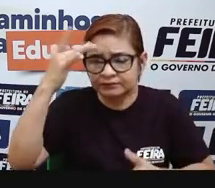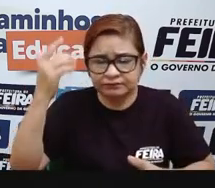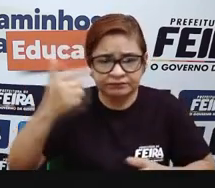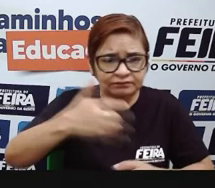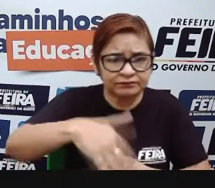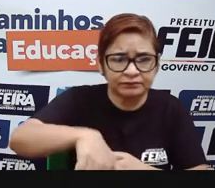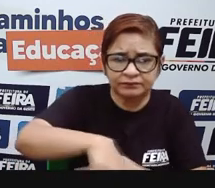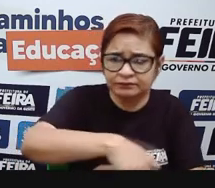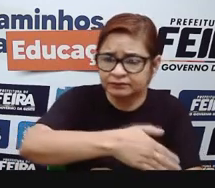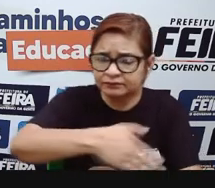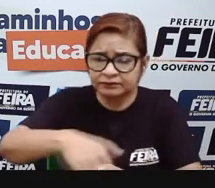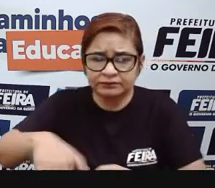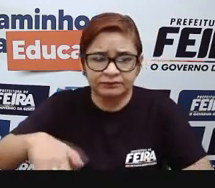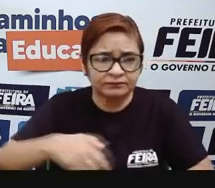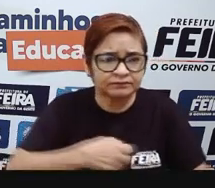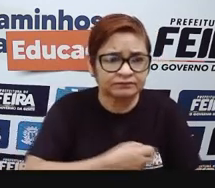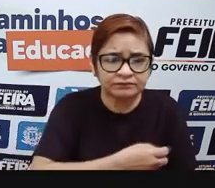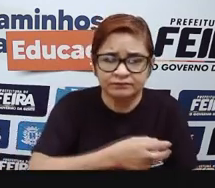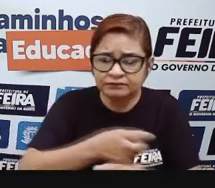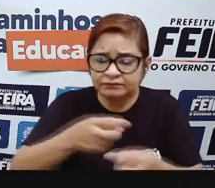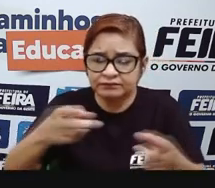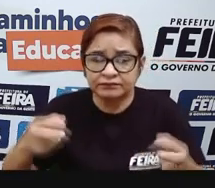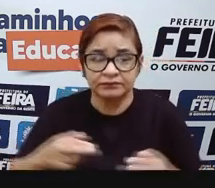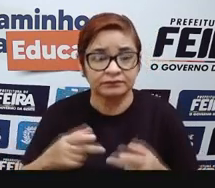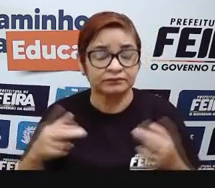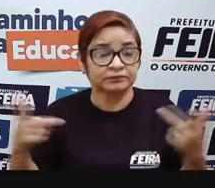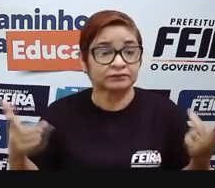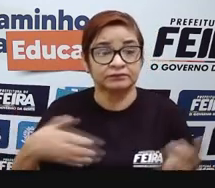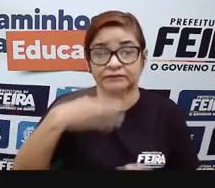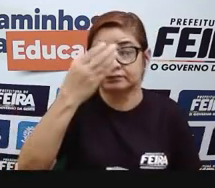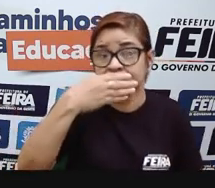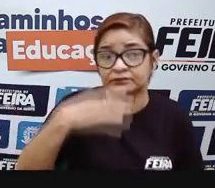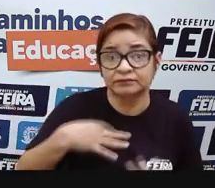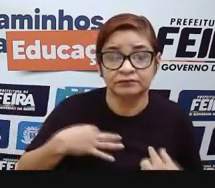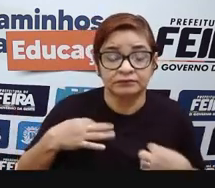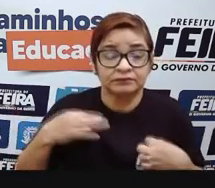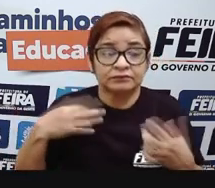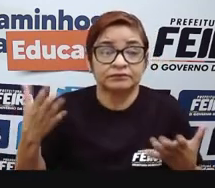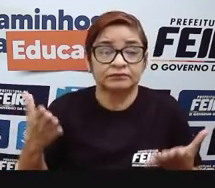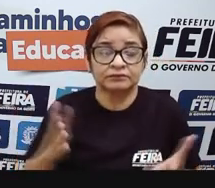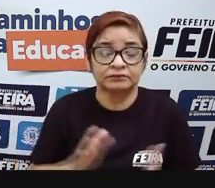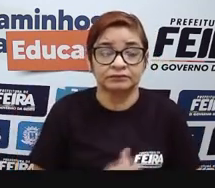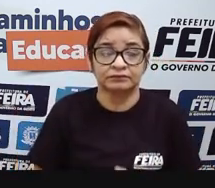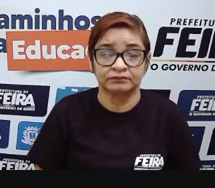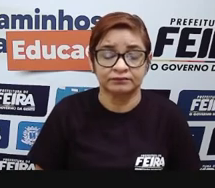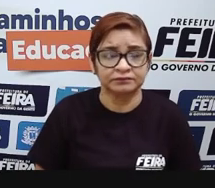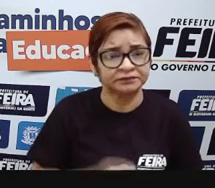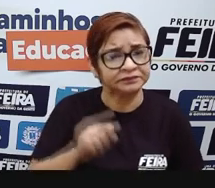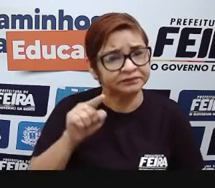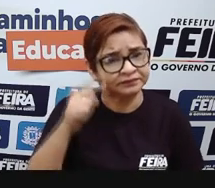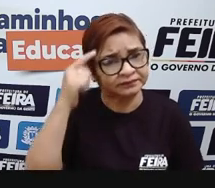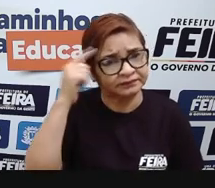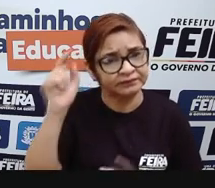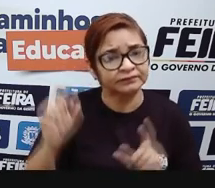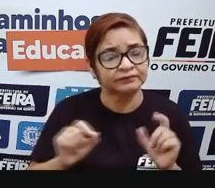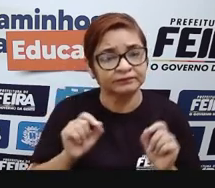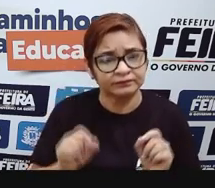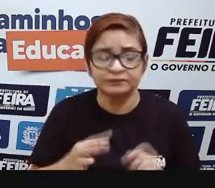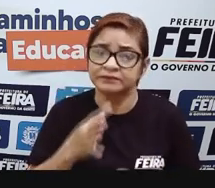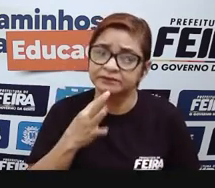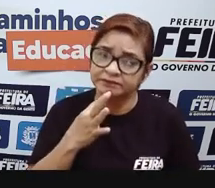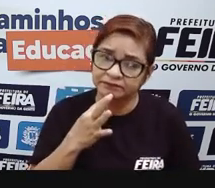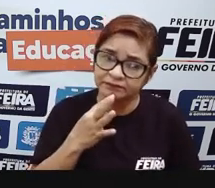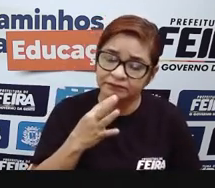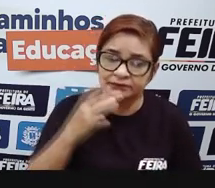trabalhador que luta dia a dia vendendo seus materiais, suas frutas, suas roupas. O é que você de casa acha? Você conhece alguém